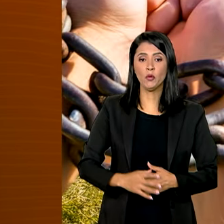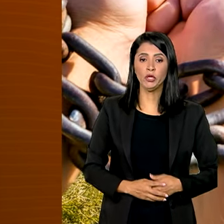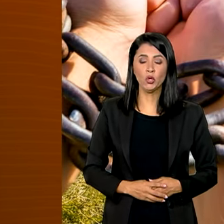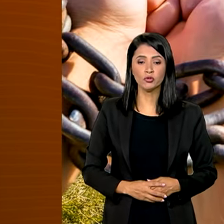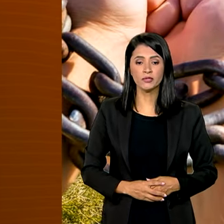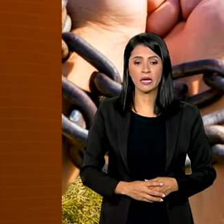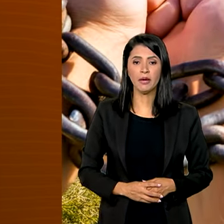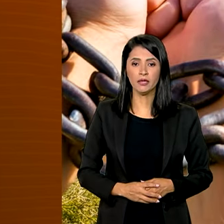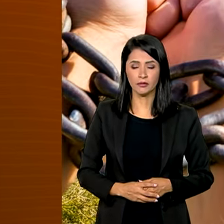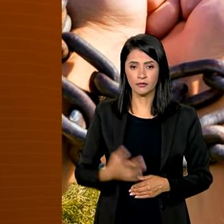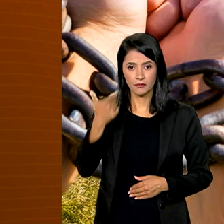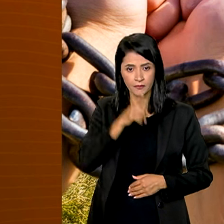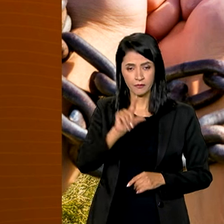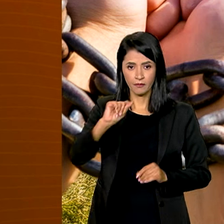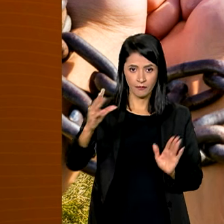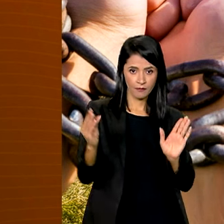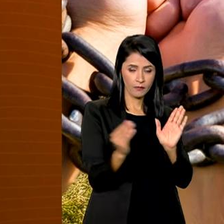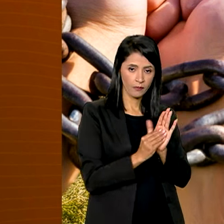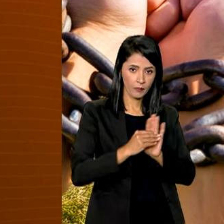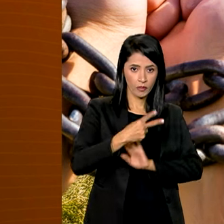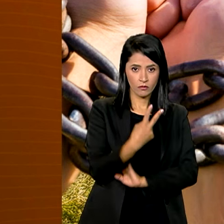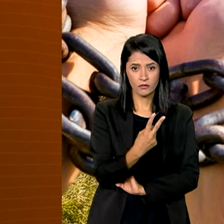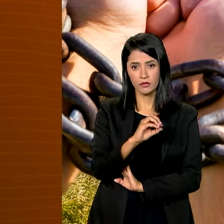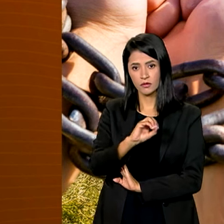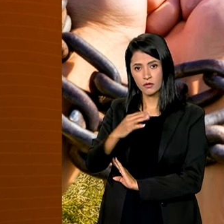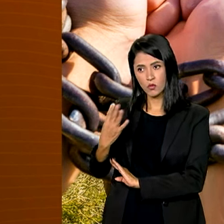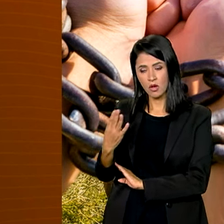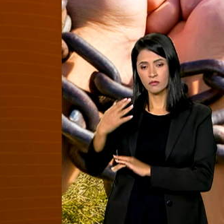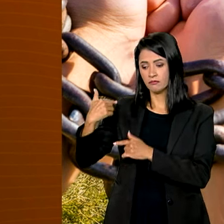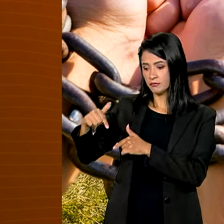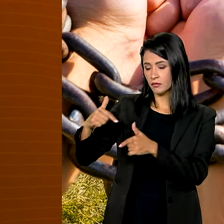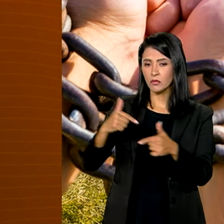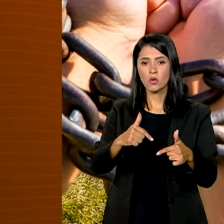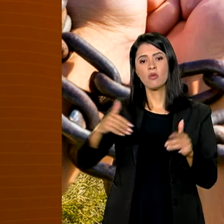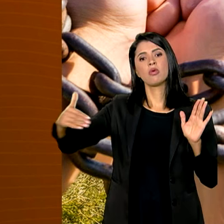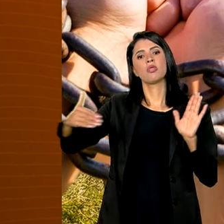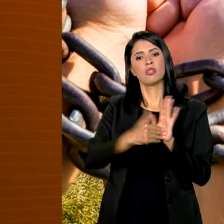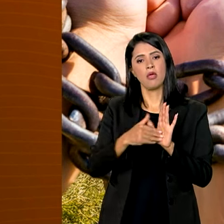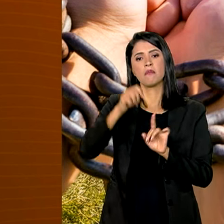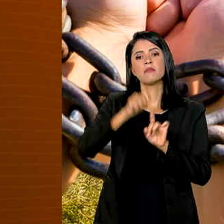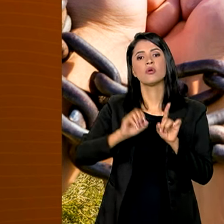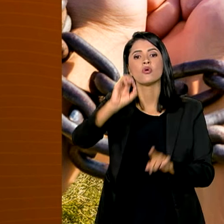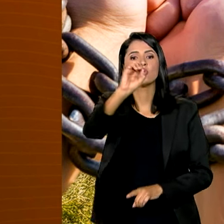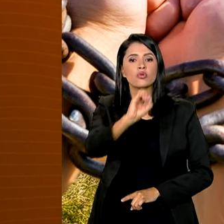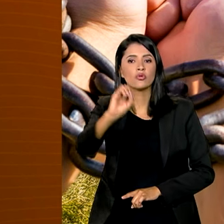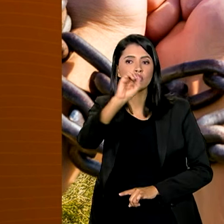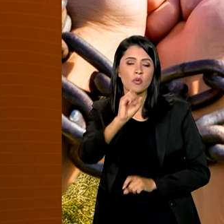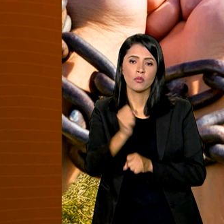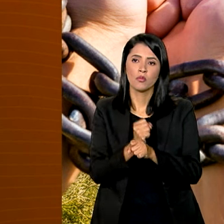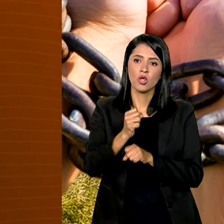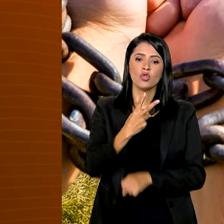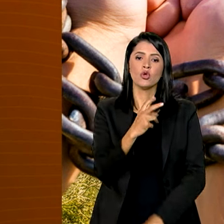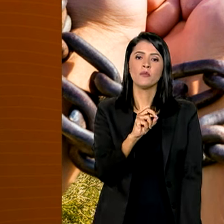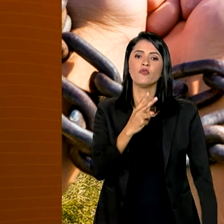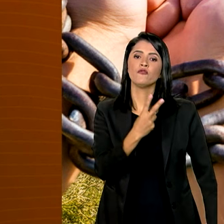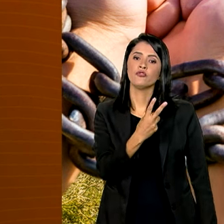suja, foram incluídos 204 empregadores até outubro de 2023.